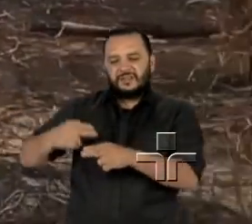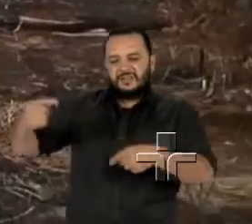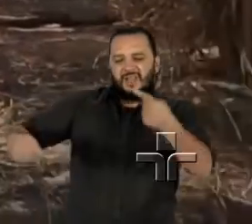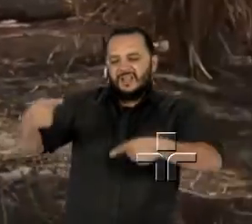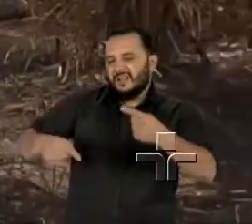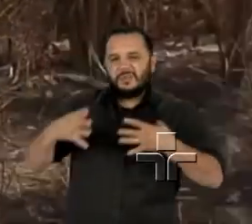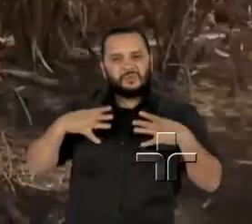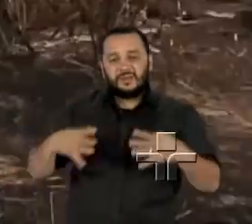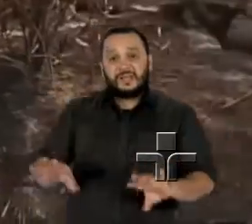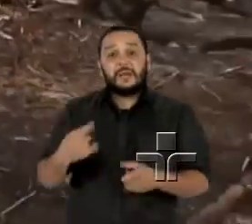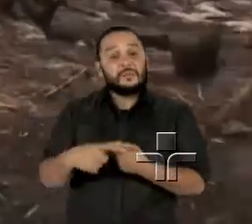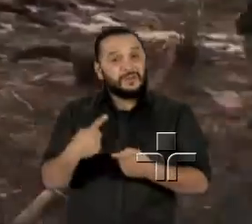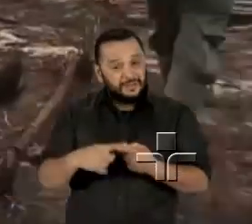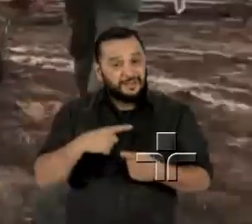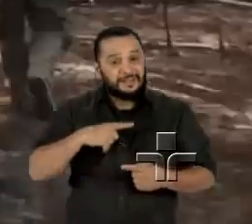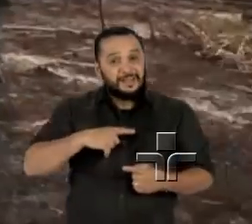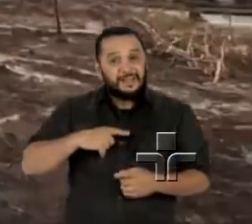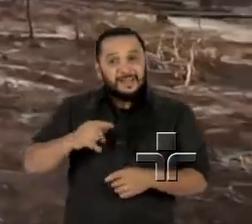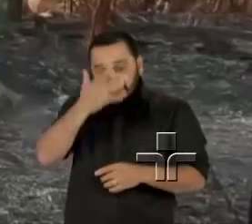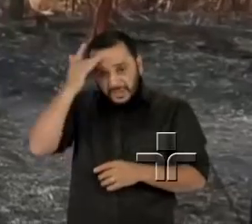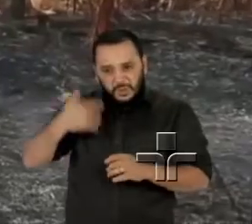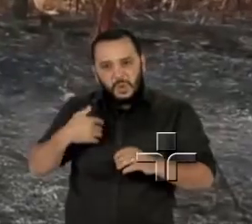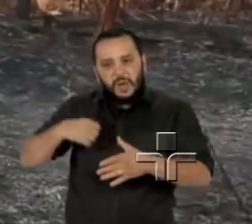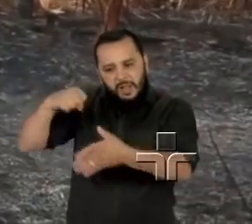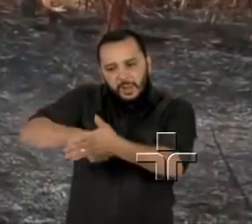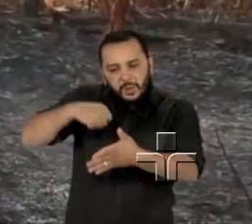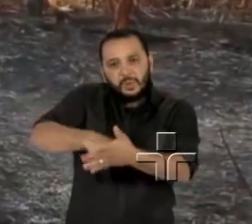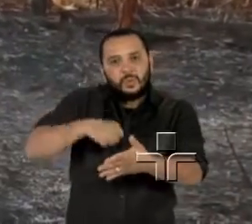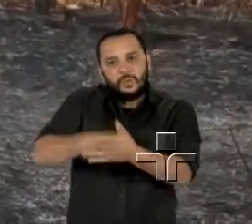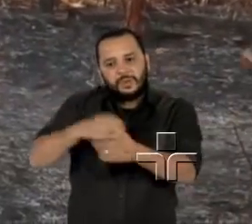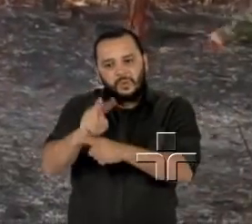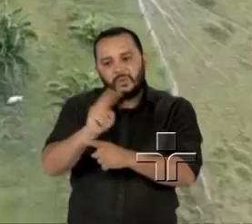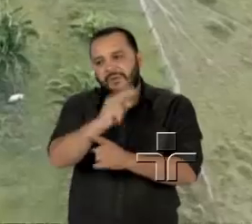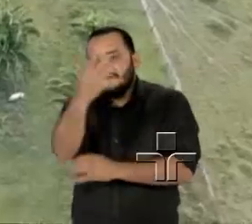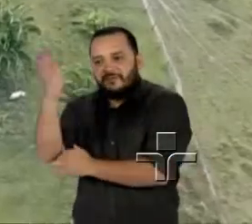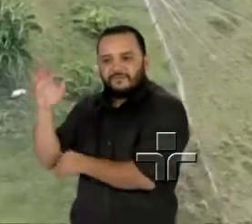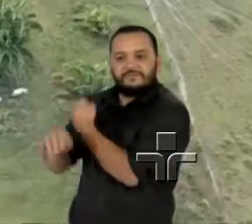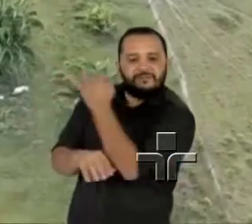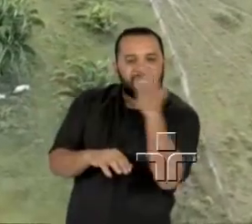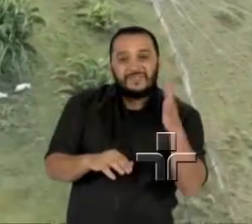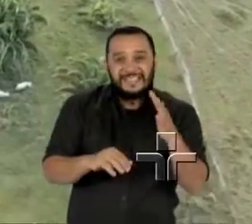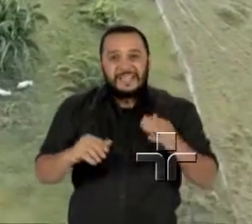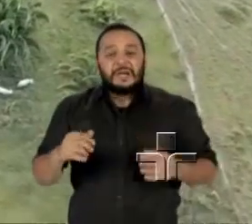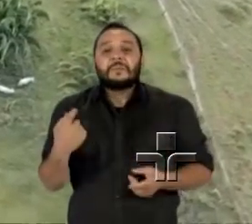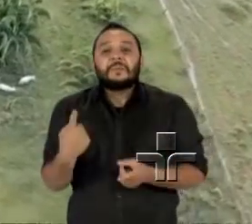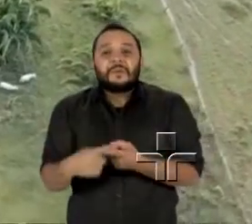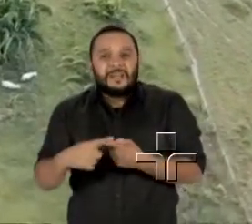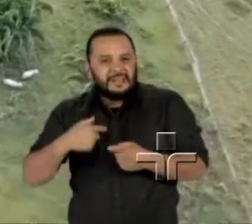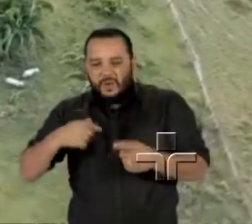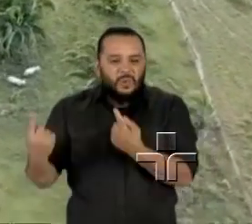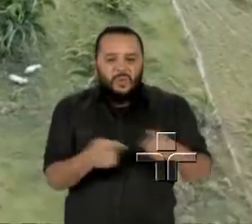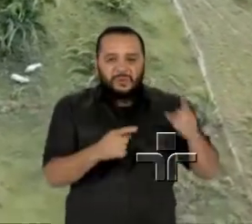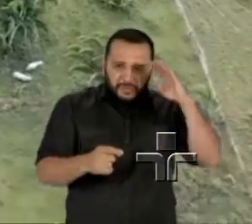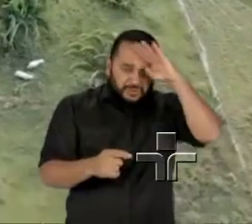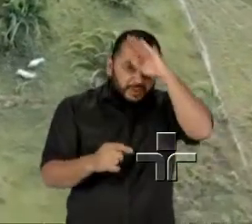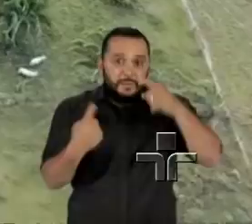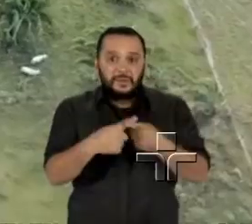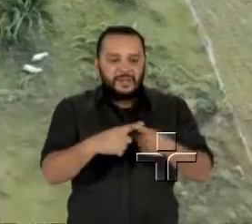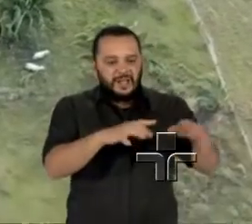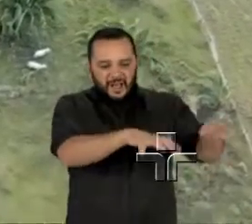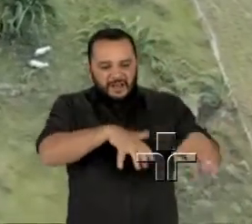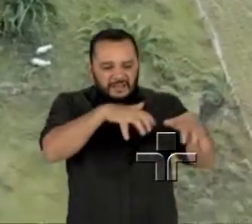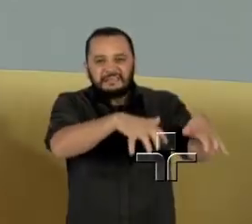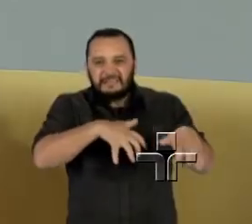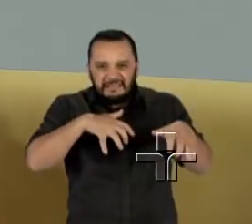é um dos alvos das críticas de ambientalistas pelo avanço das mineradoras, do garimpo e da agropecuária para além da fronteira da Amazônia